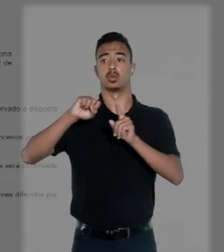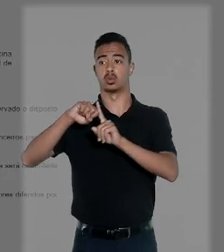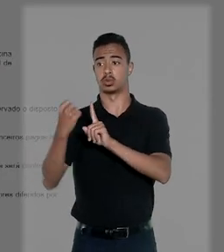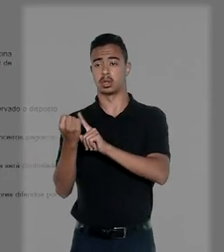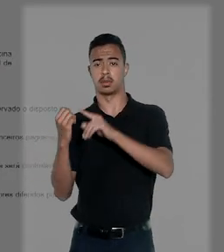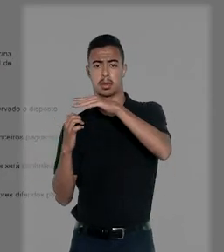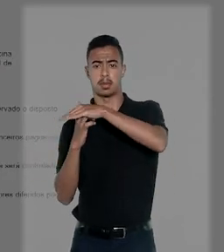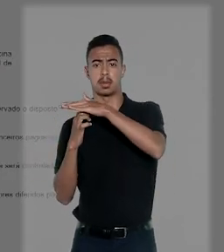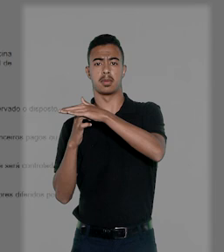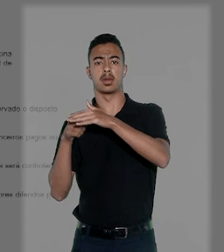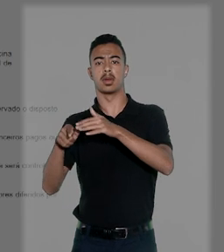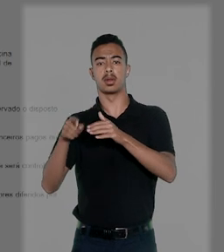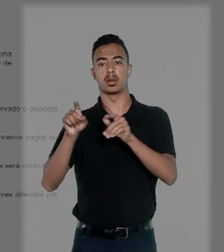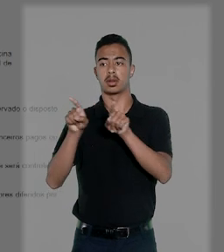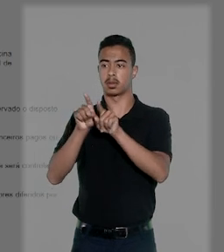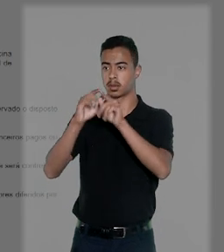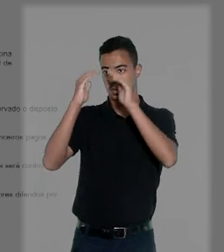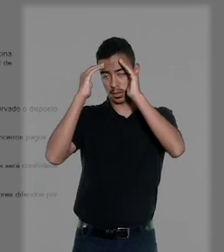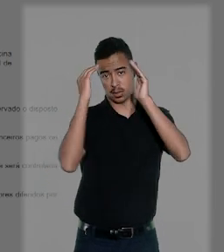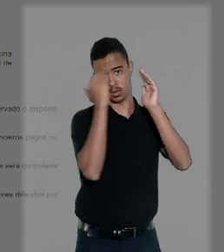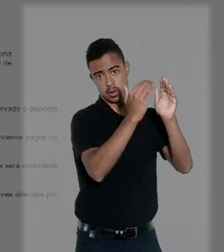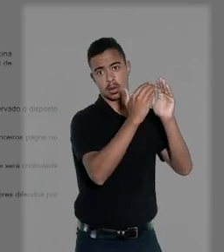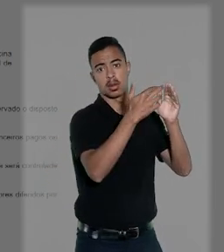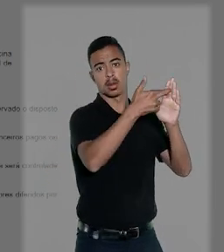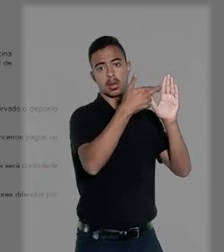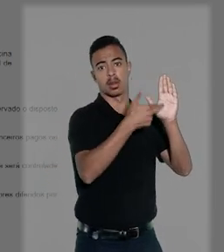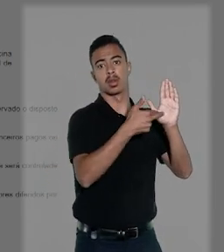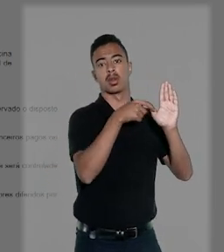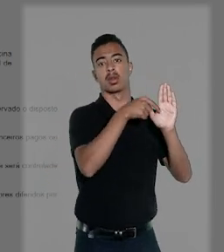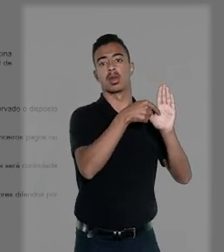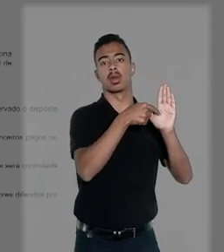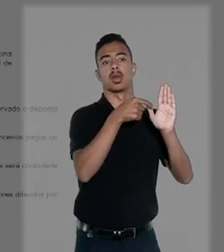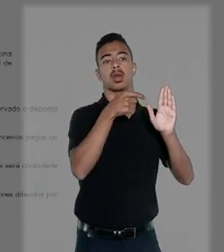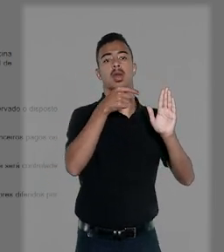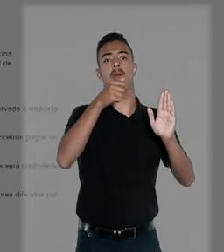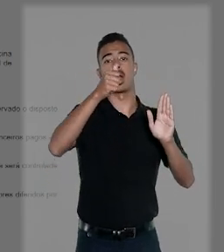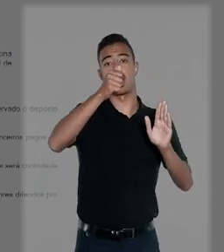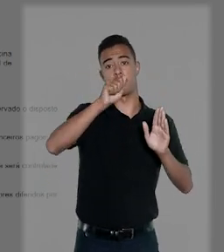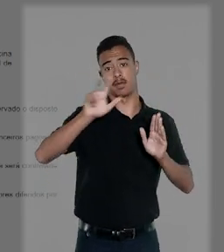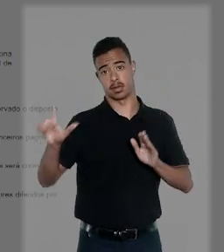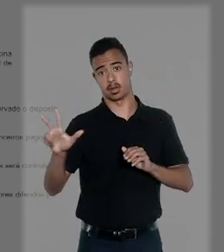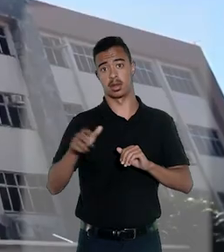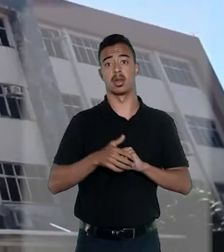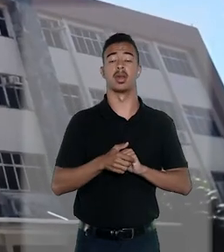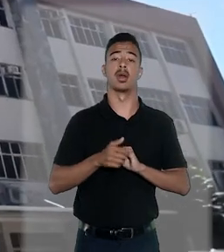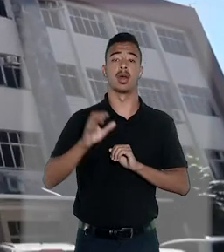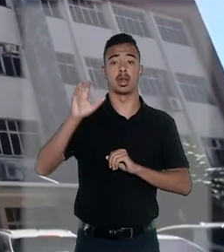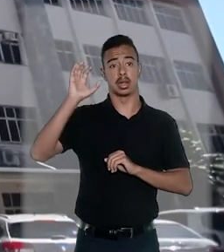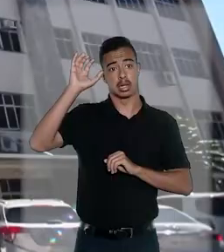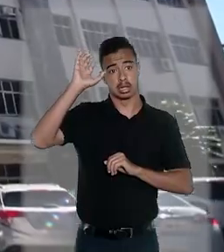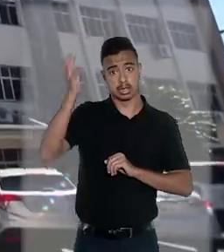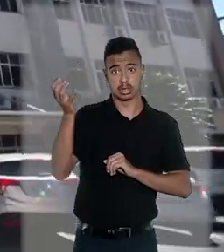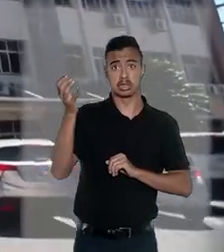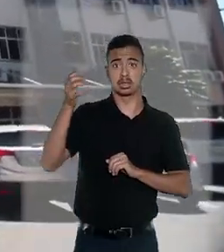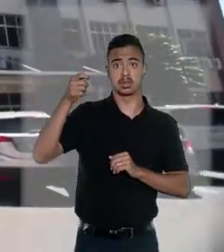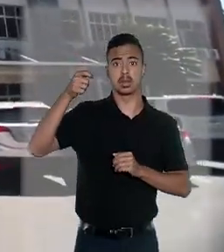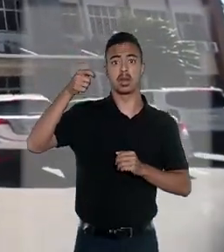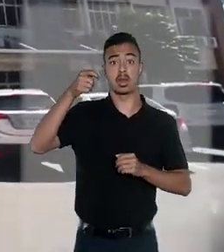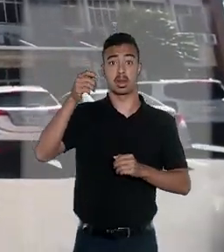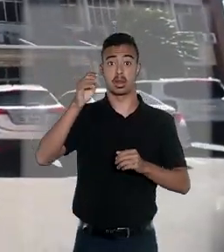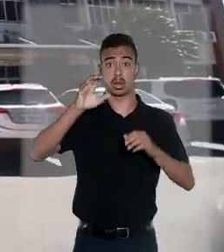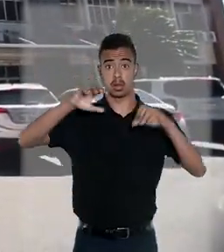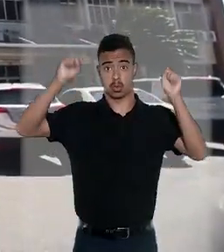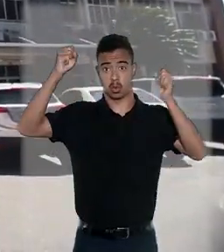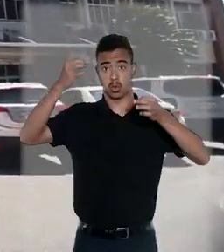sociedade empresária e atender às normas da Agência Nacional de Vigilância Sanitária, a Anvisa. Na decisão recorrida, o